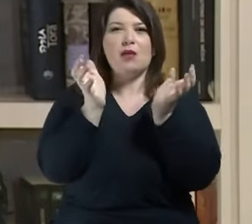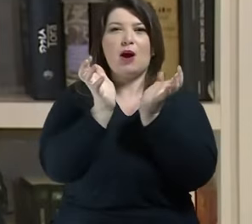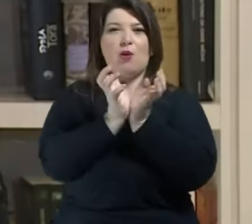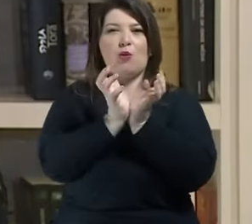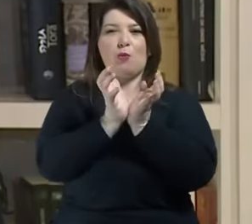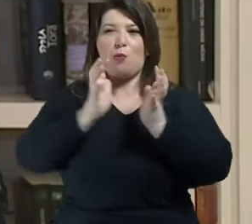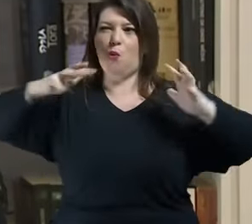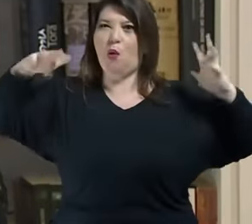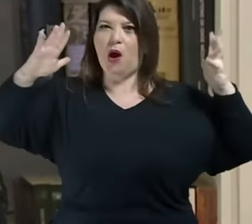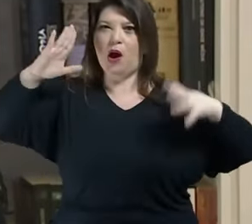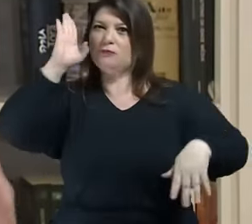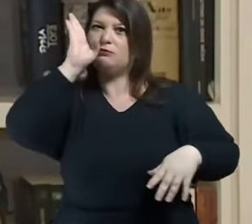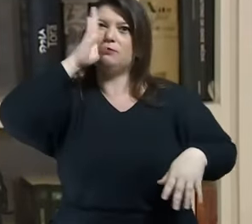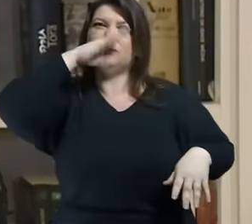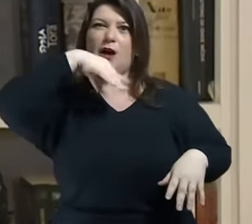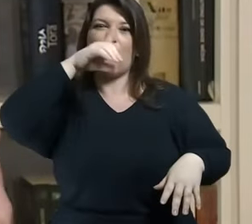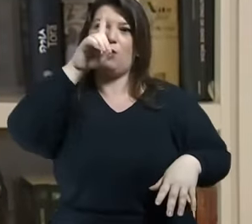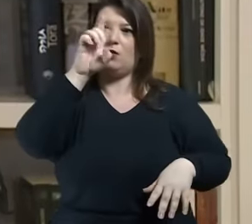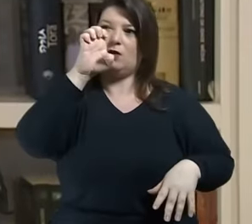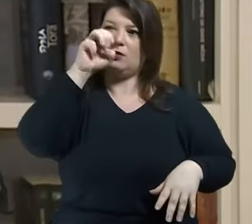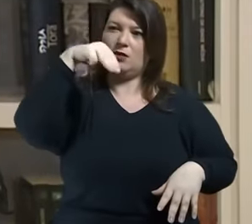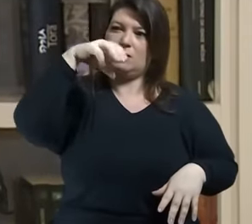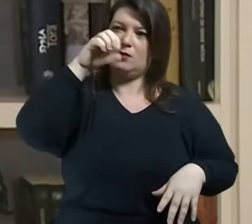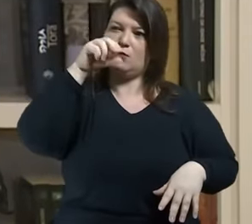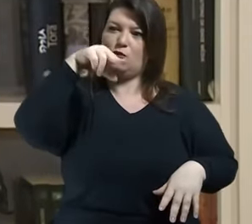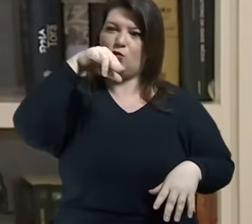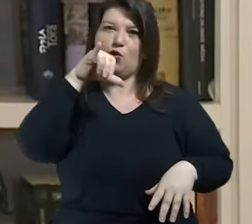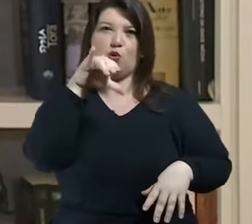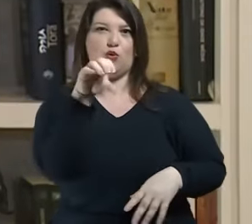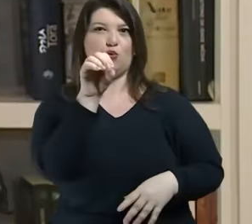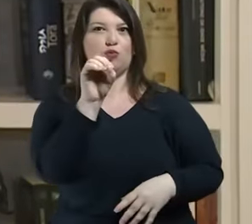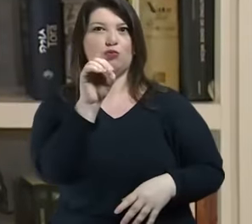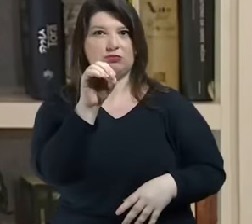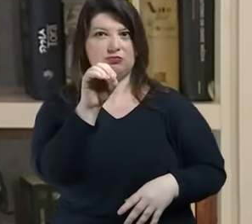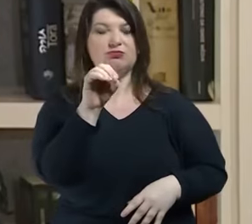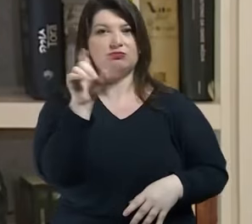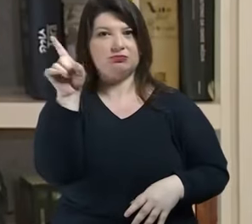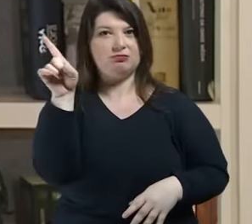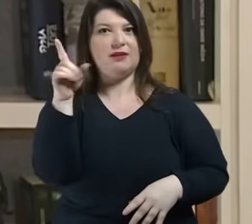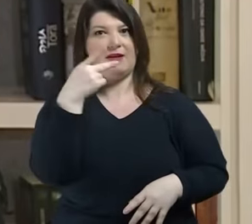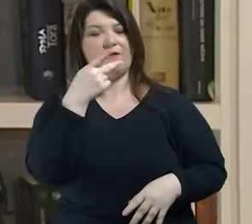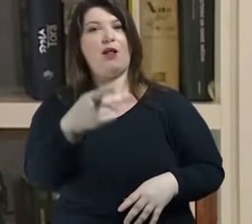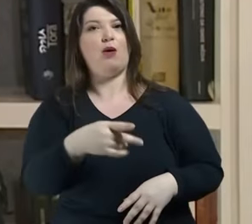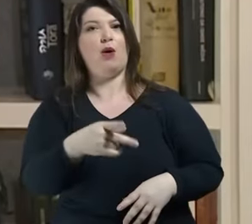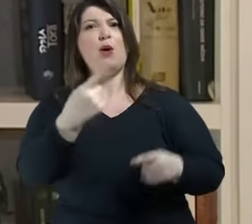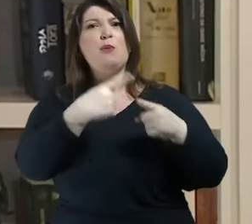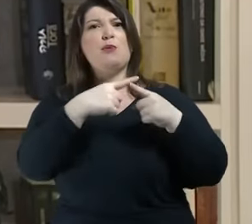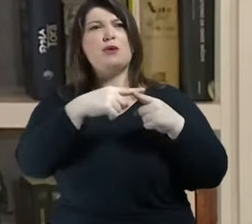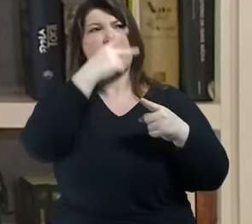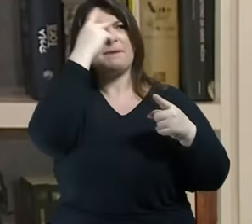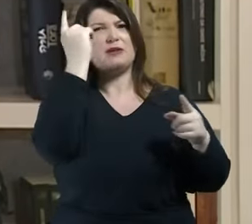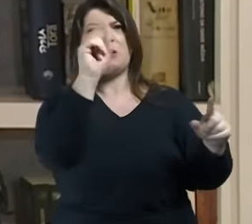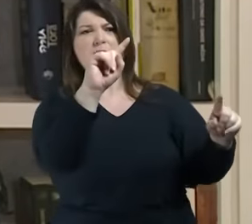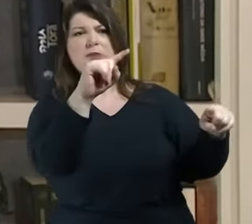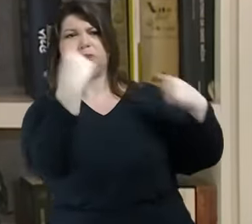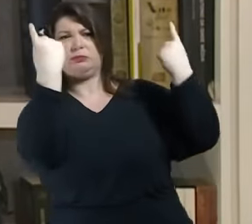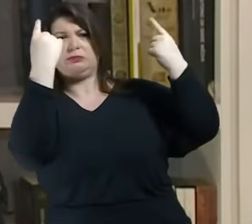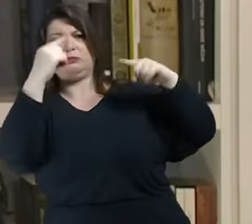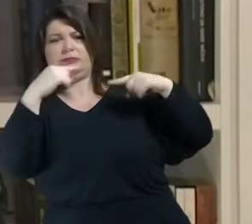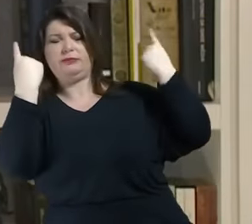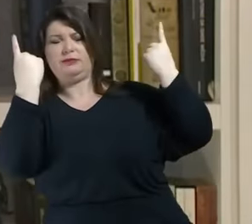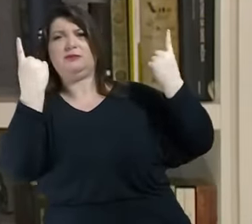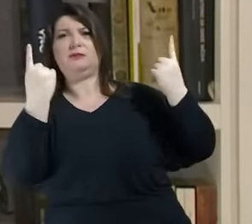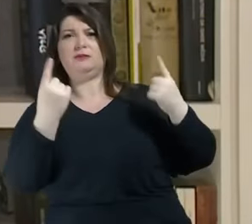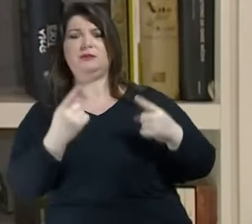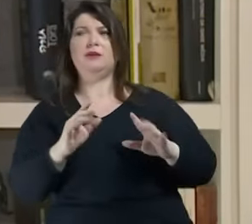do mal porque as pessoas fogem dele atiram avançam com tochas mas ele faz uma correção não porque o